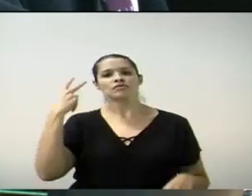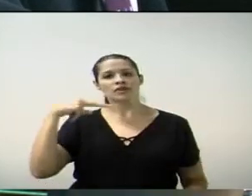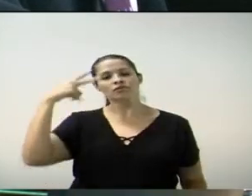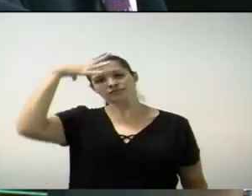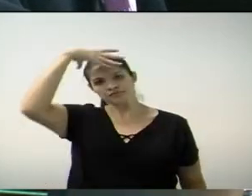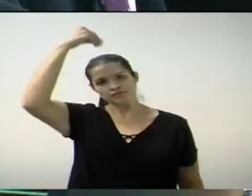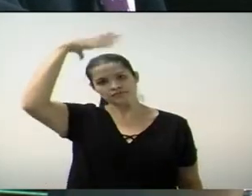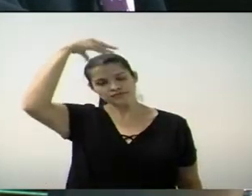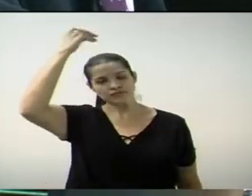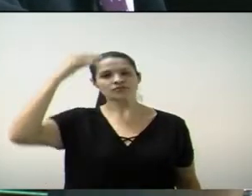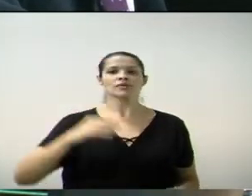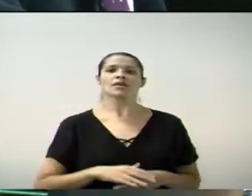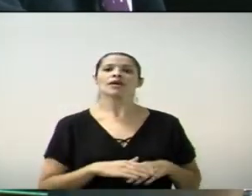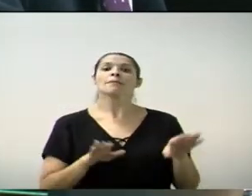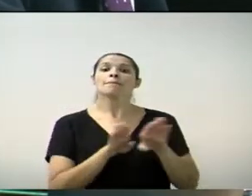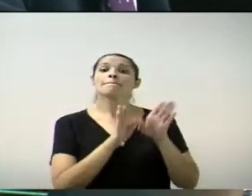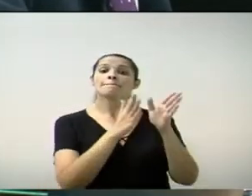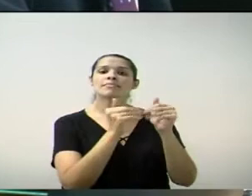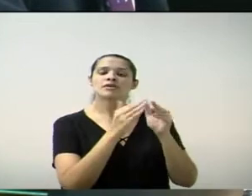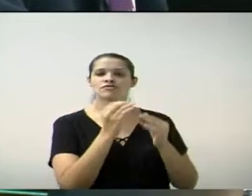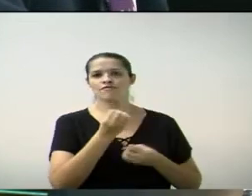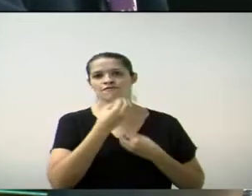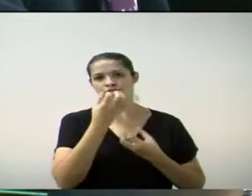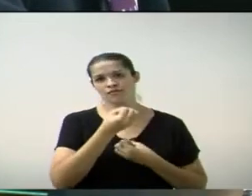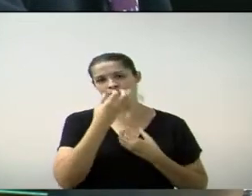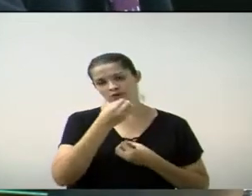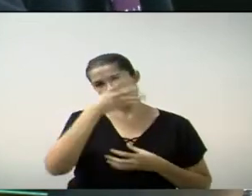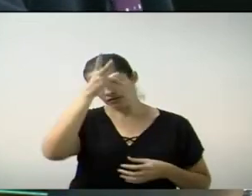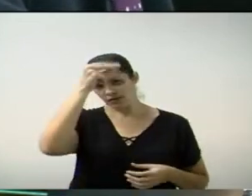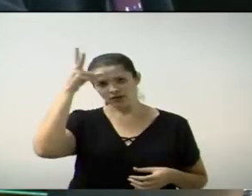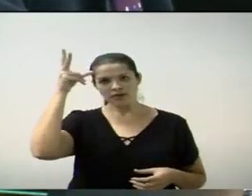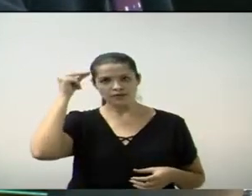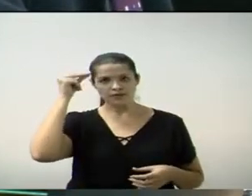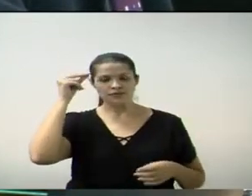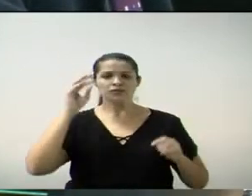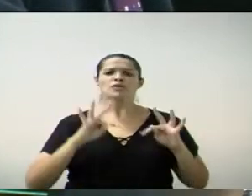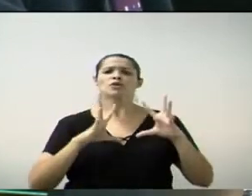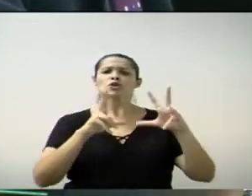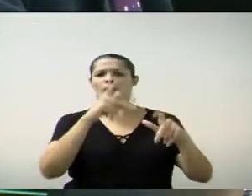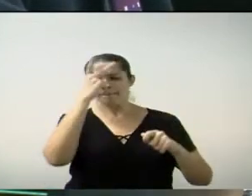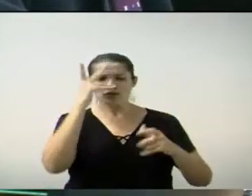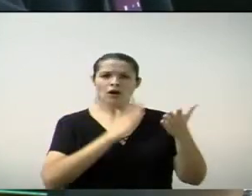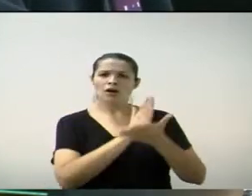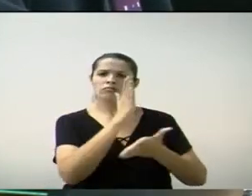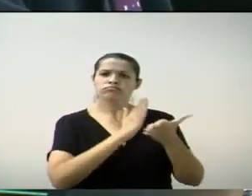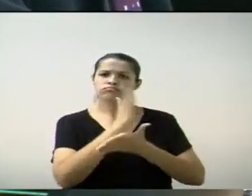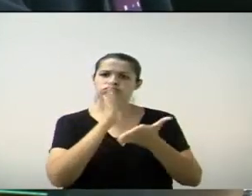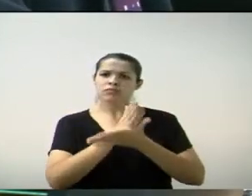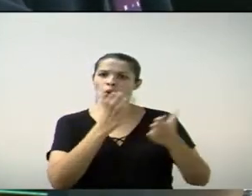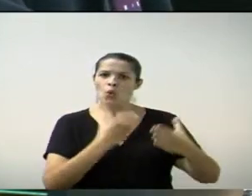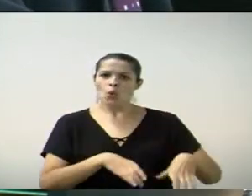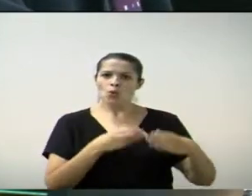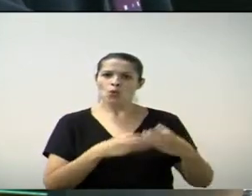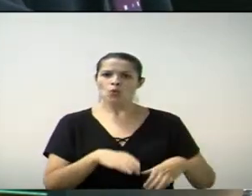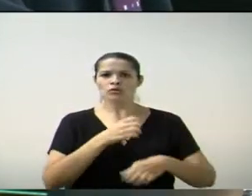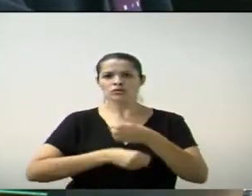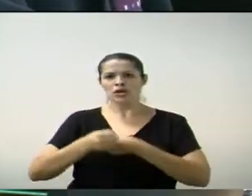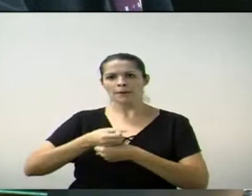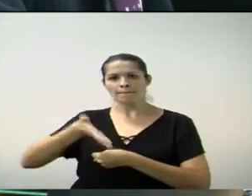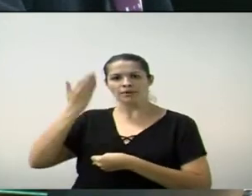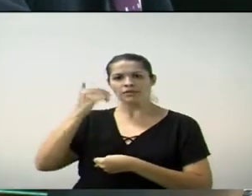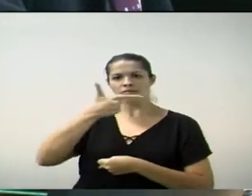Xandinho Ferrari, requerendo informações do executivo quanto à convocação dos aprovados no concurso público de